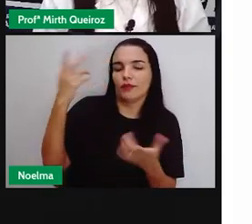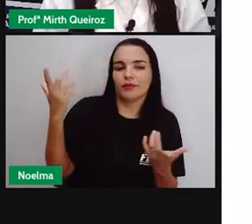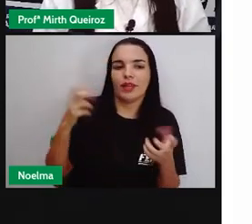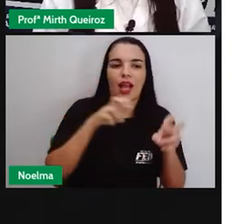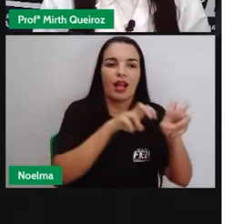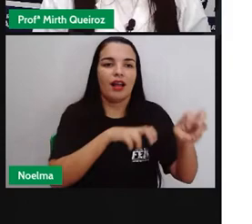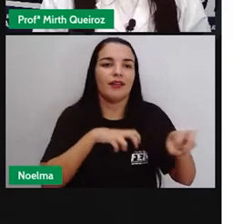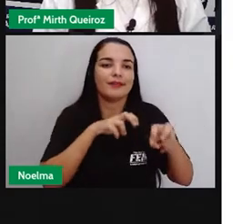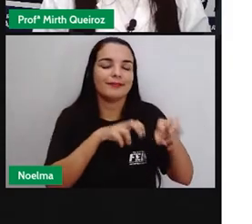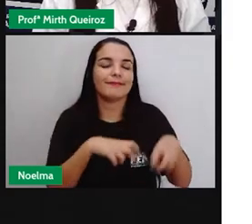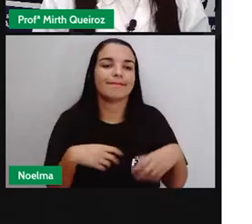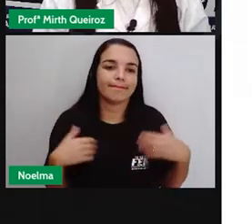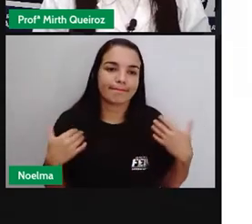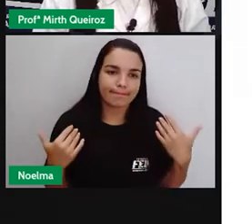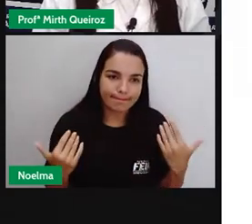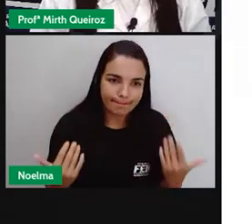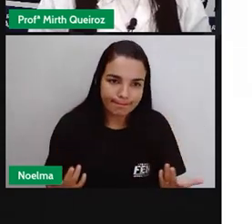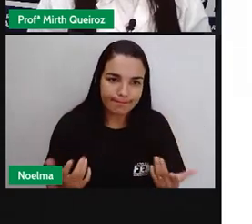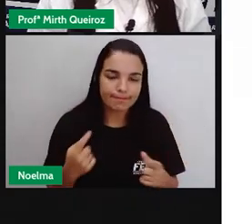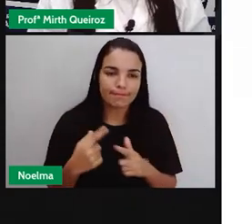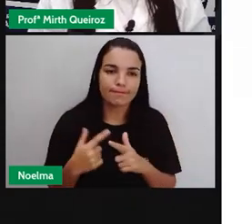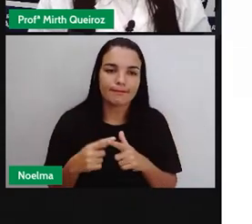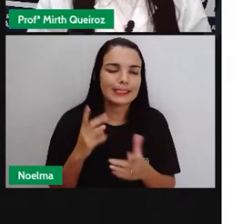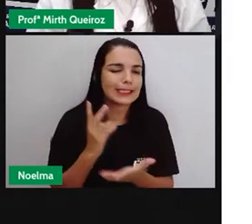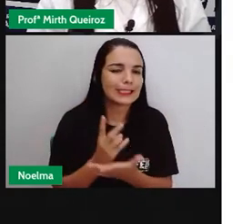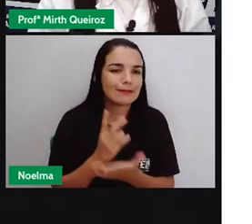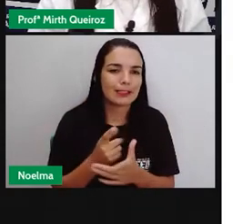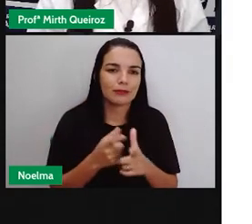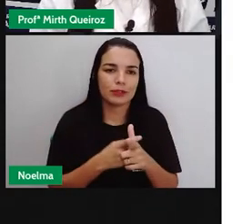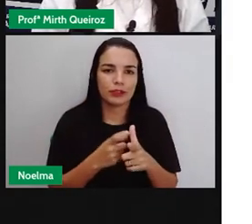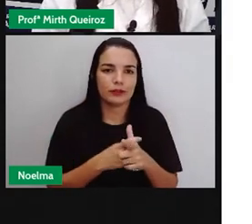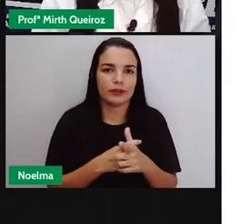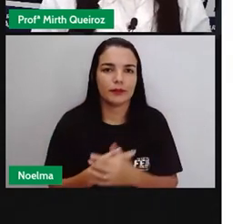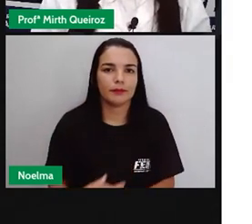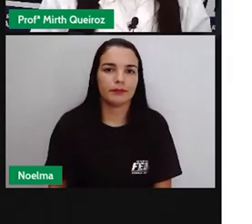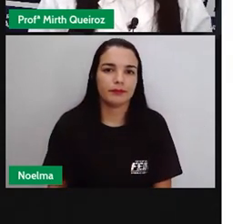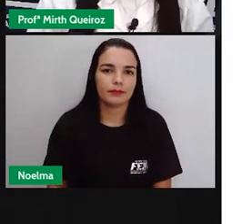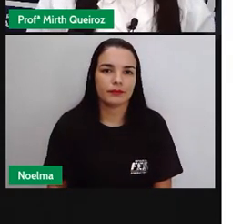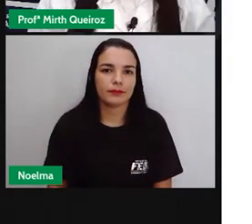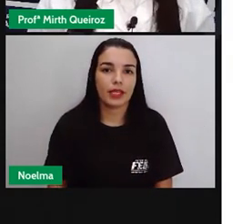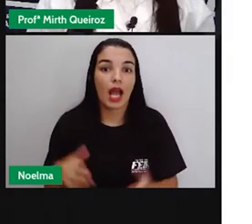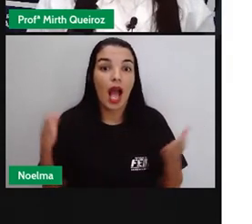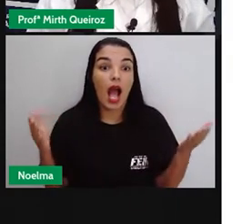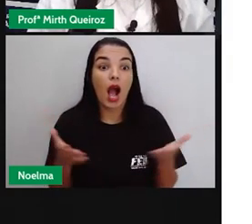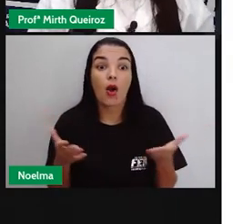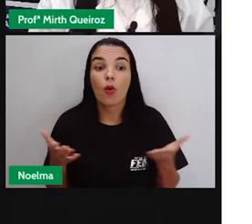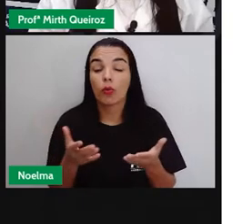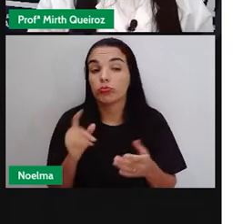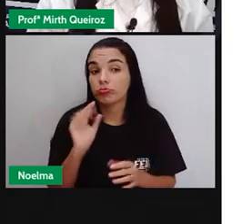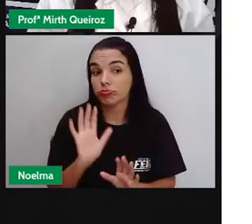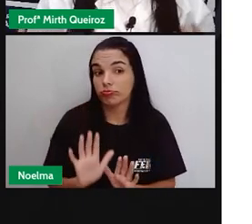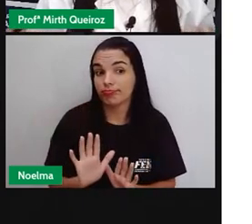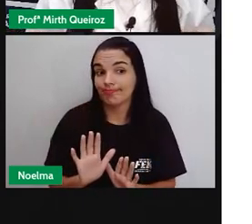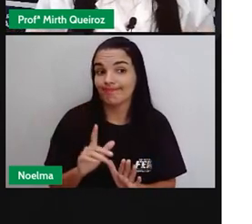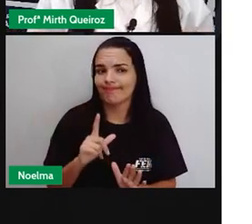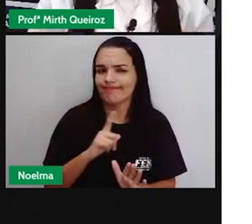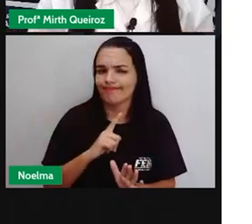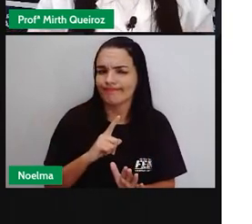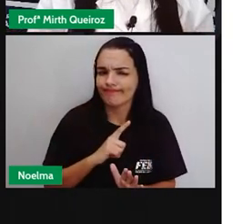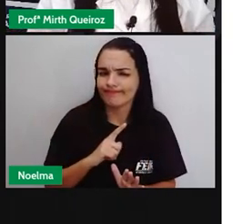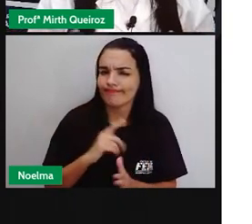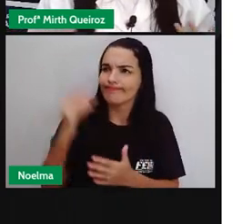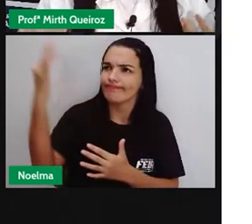encontrariam aí endividados com eles. E, além dessa vinda